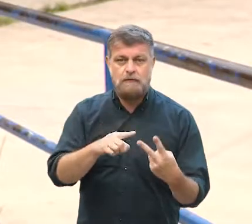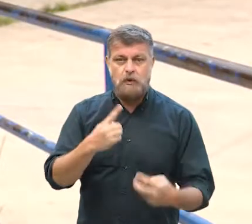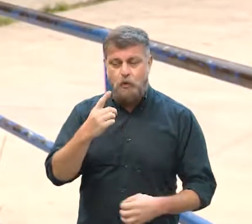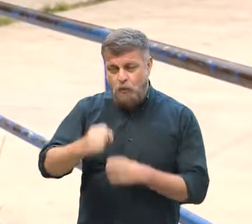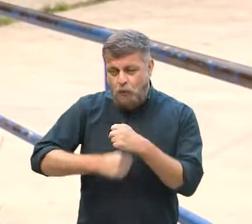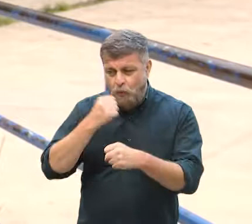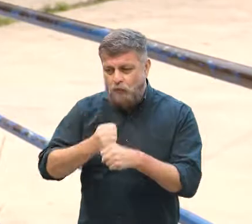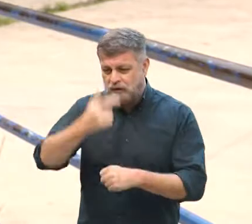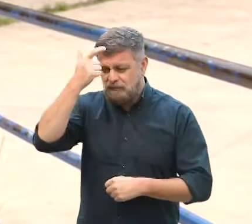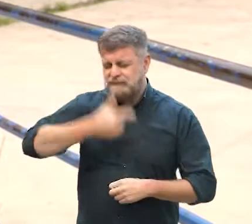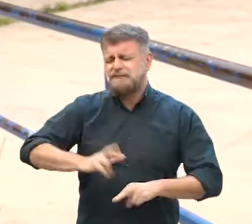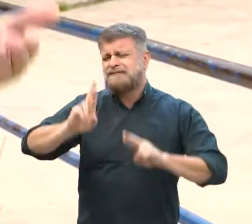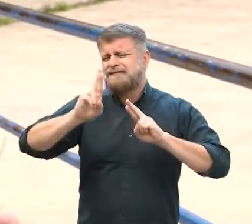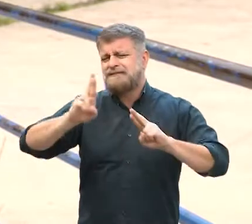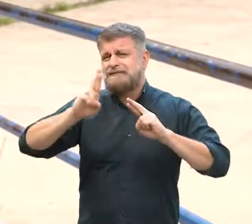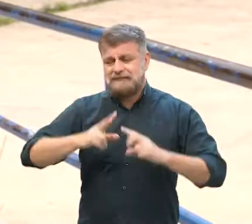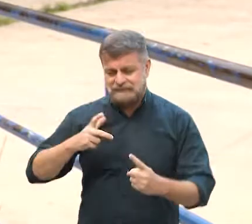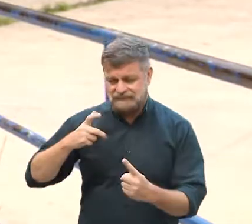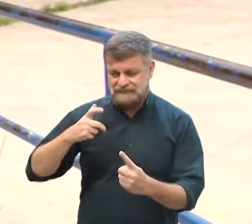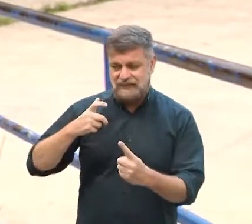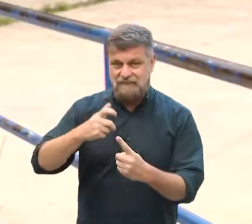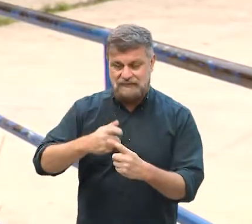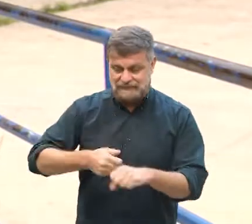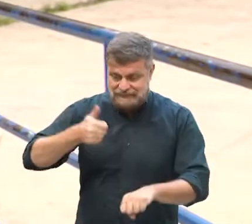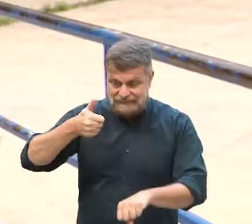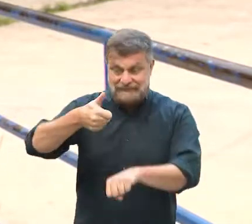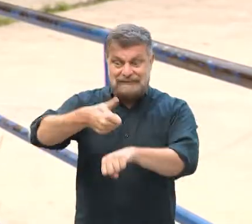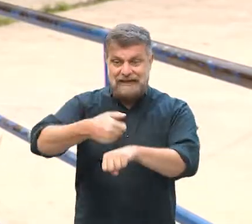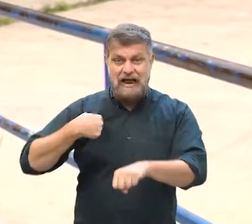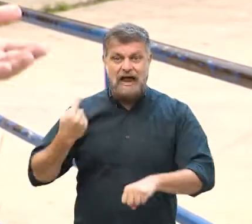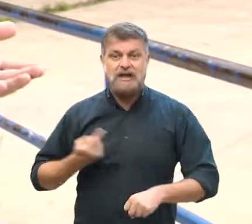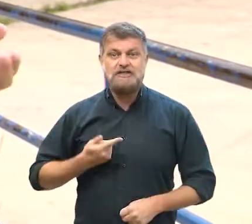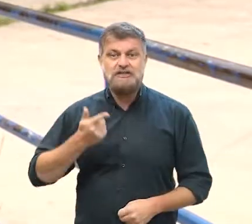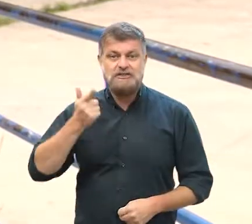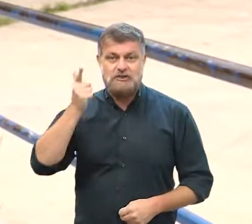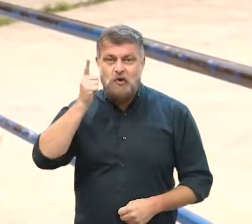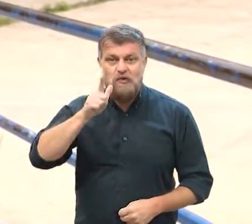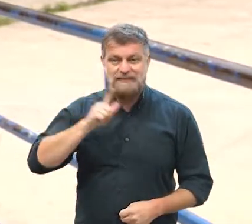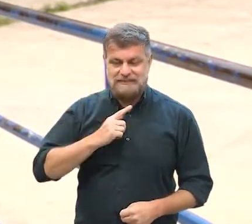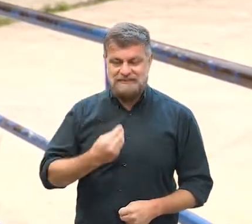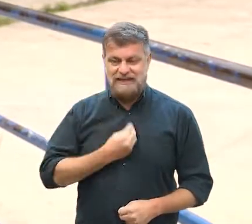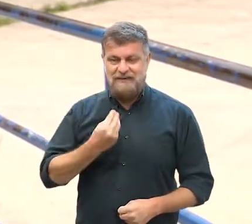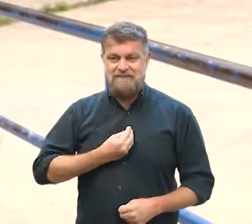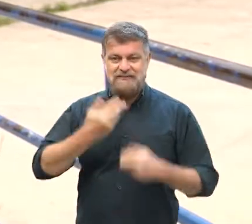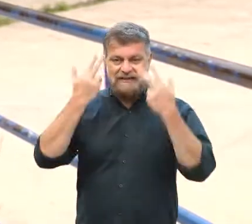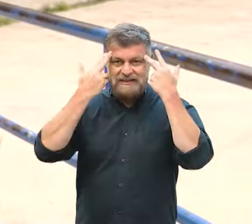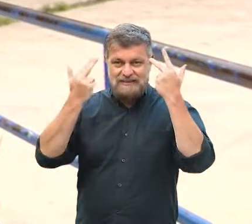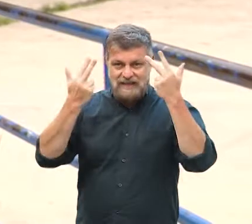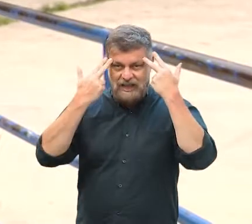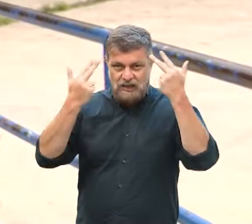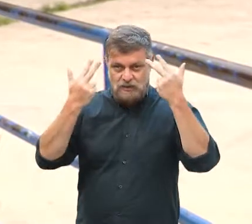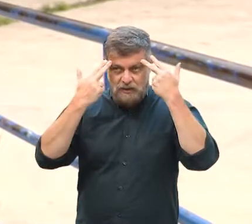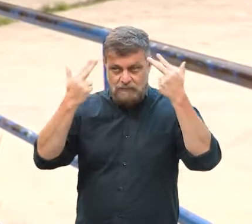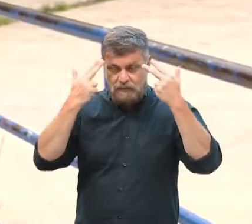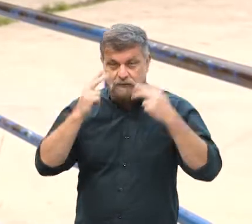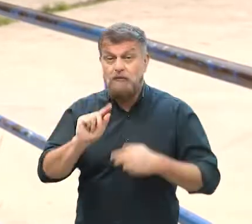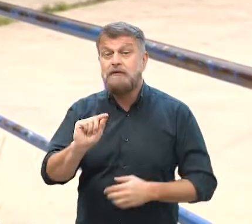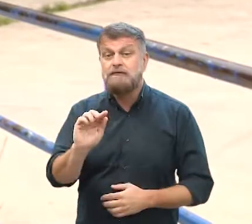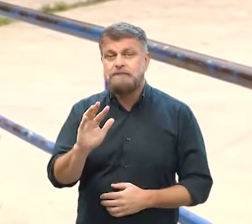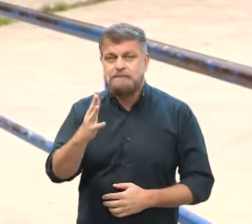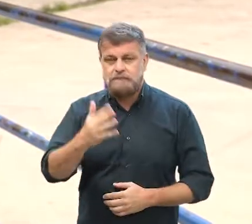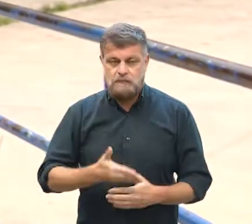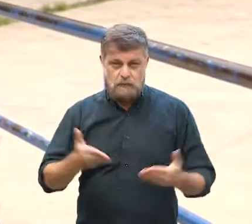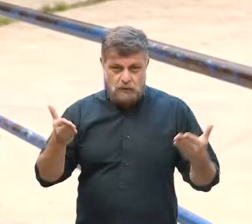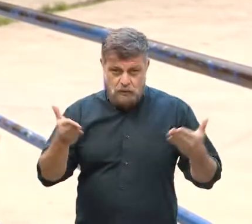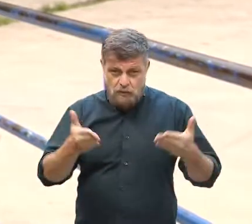da pandemia torcendo para que a vacina chegasse logo e que a gente pudesse voltar para o nosso antigo normal. E